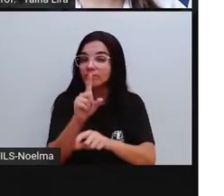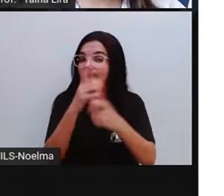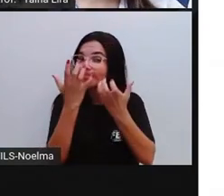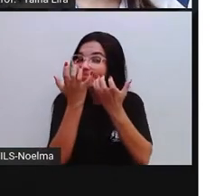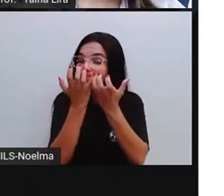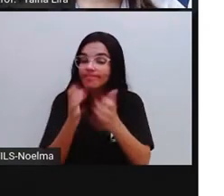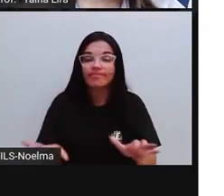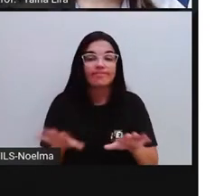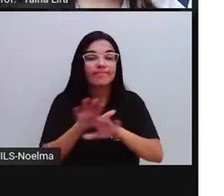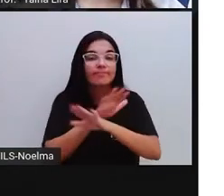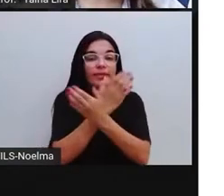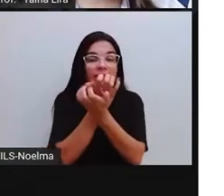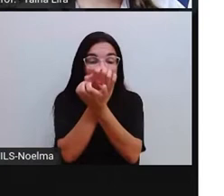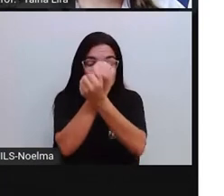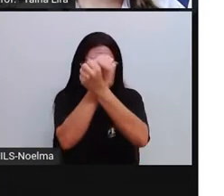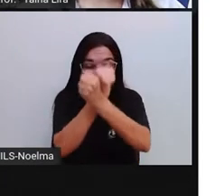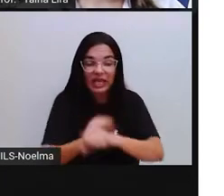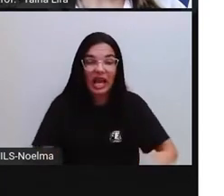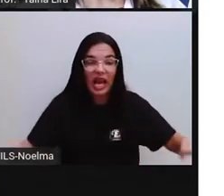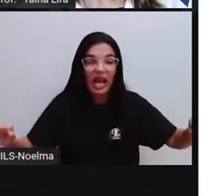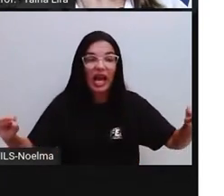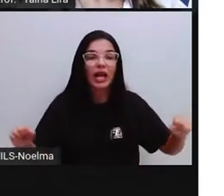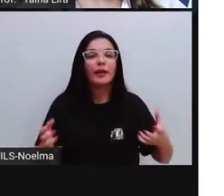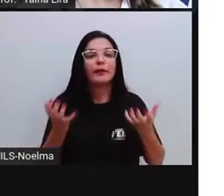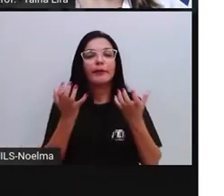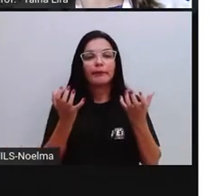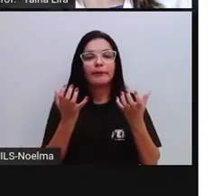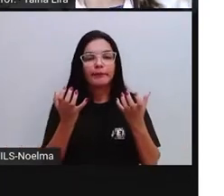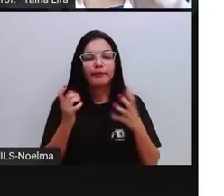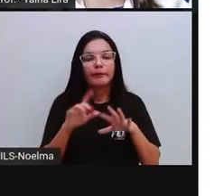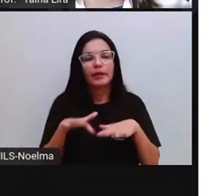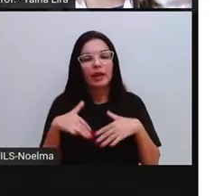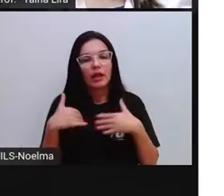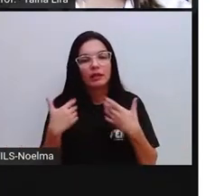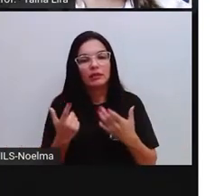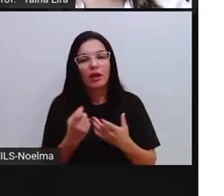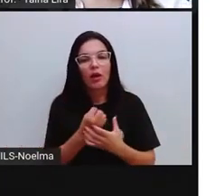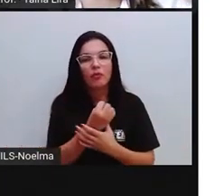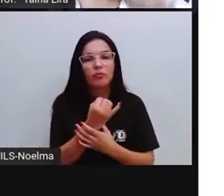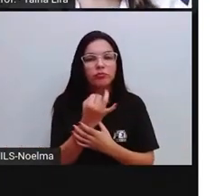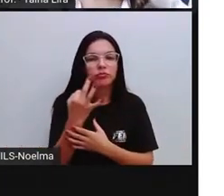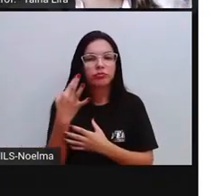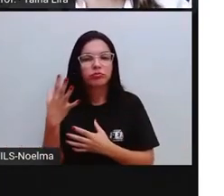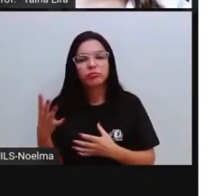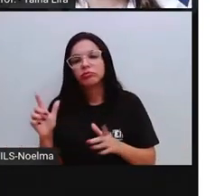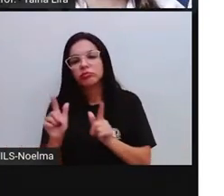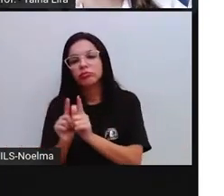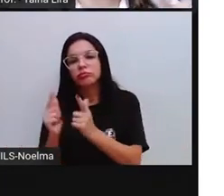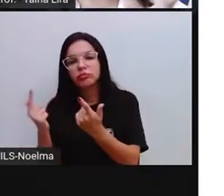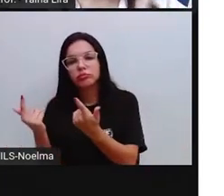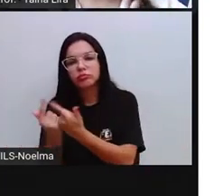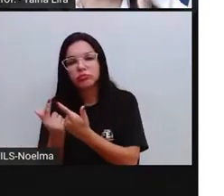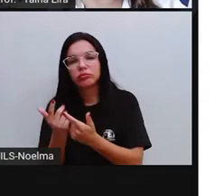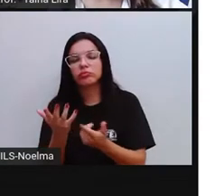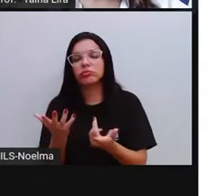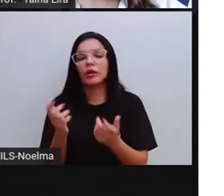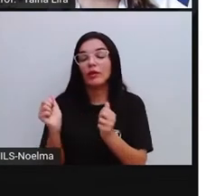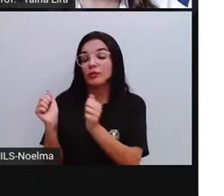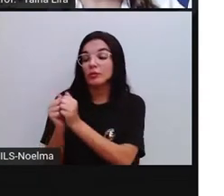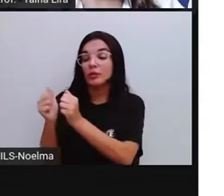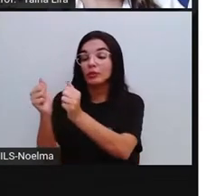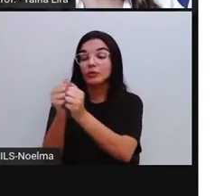aceitaram serem, é, escravizados, e várias tribos diferentes, vários povos diferentes, indígenas se